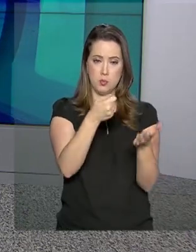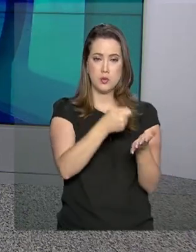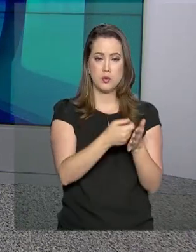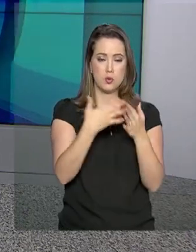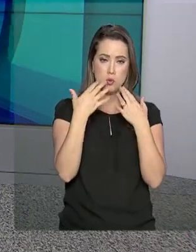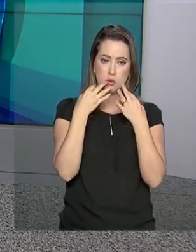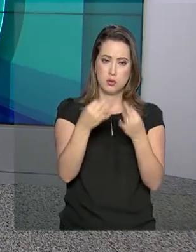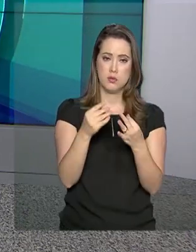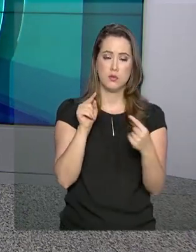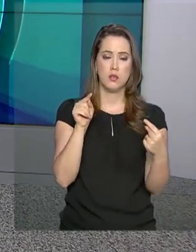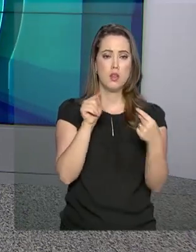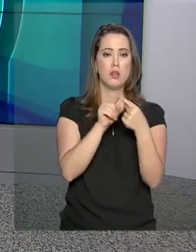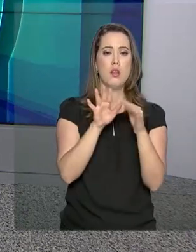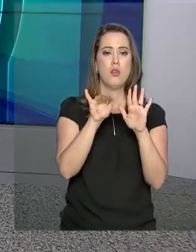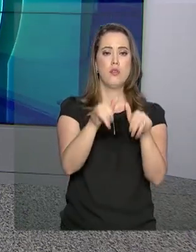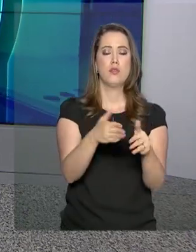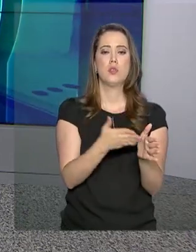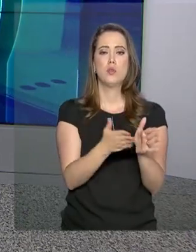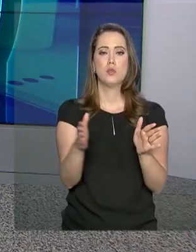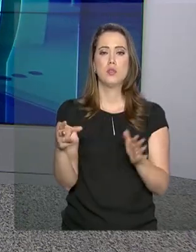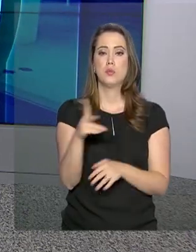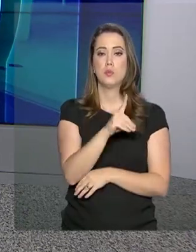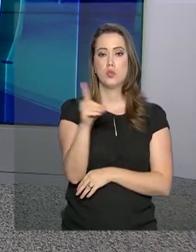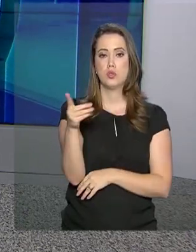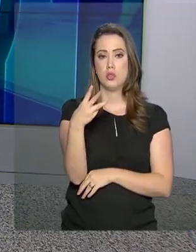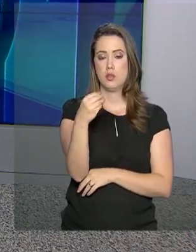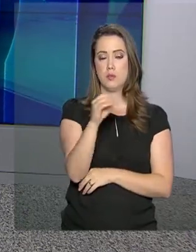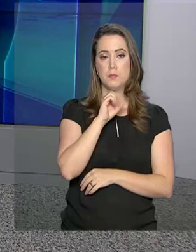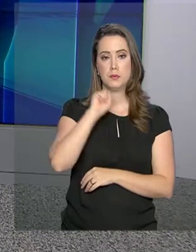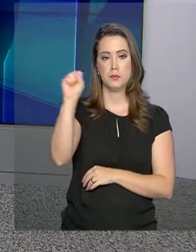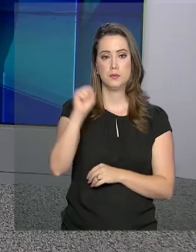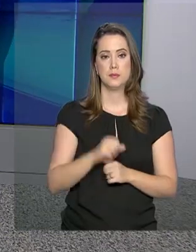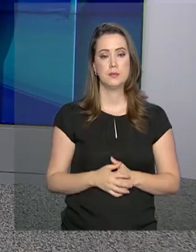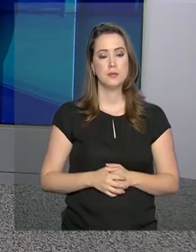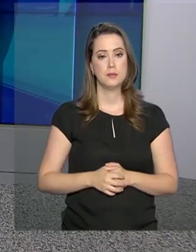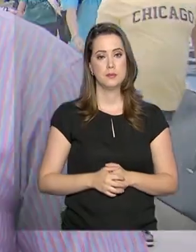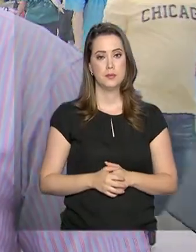prestem contas até o fim do prazo, no dia 30 de abril.